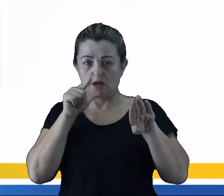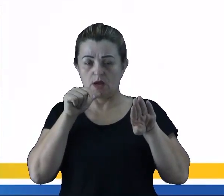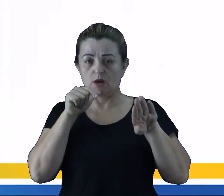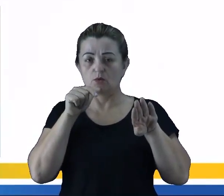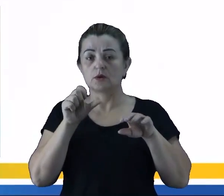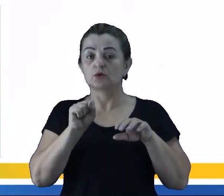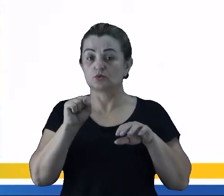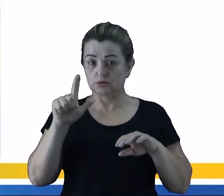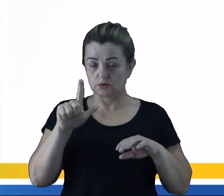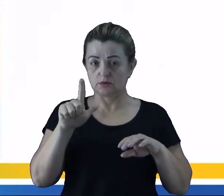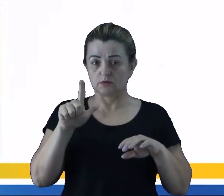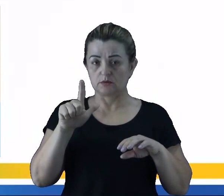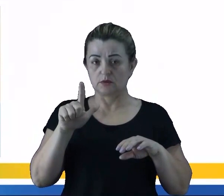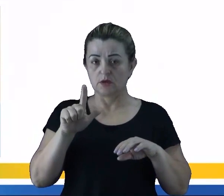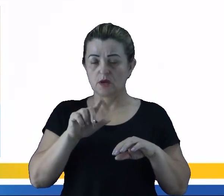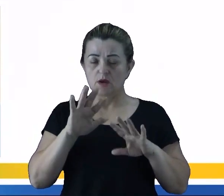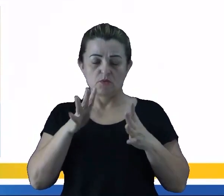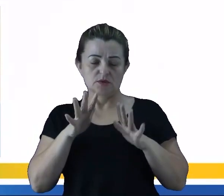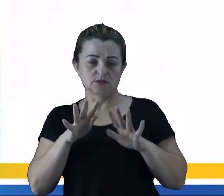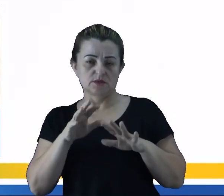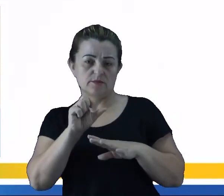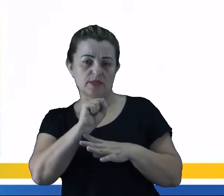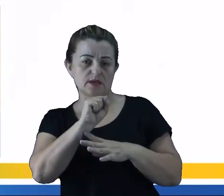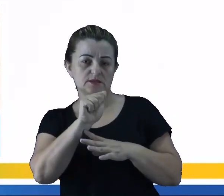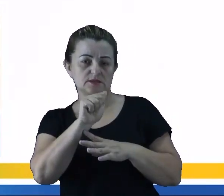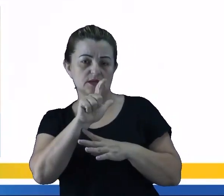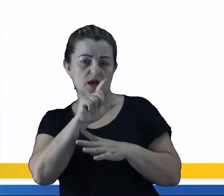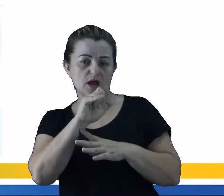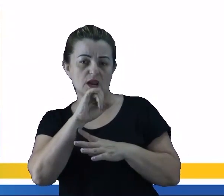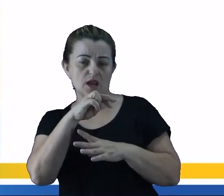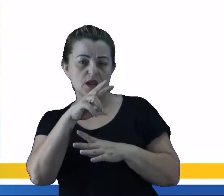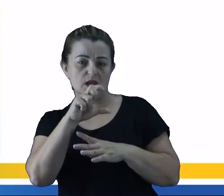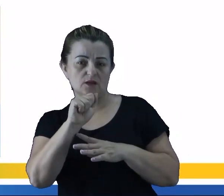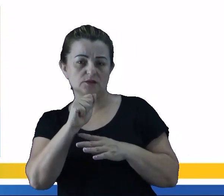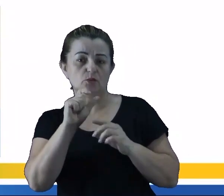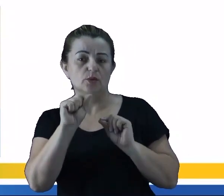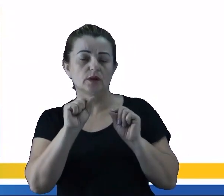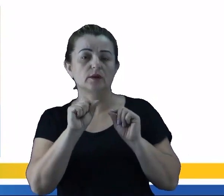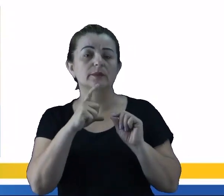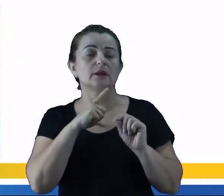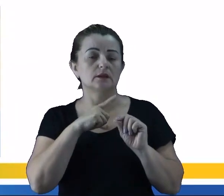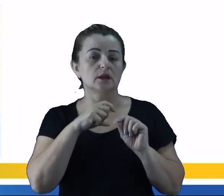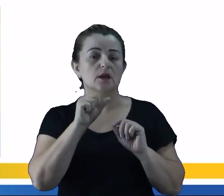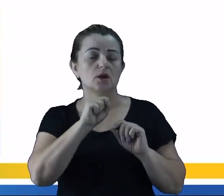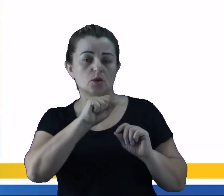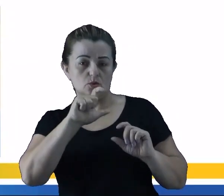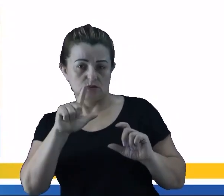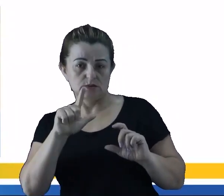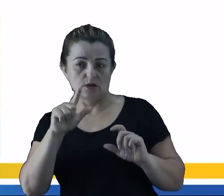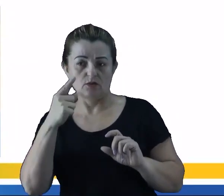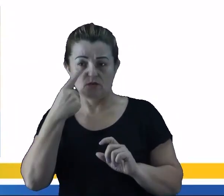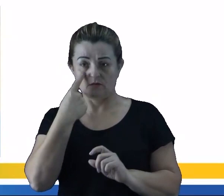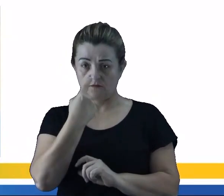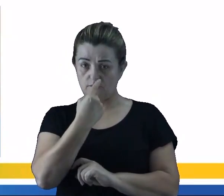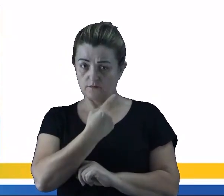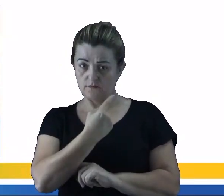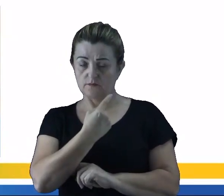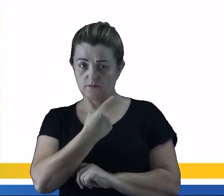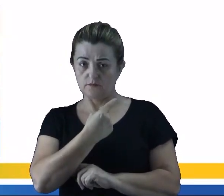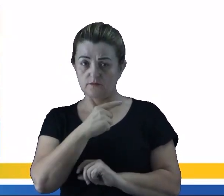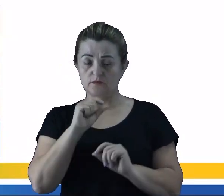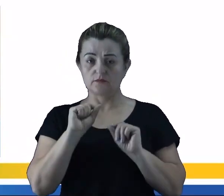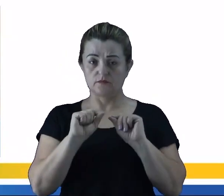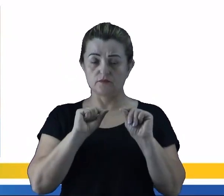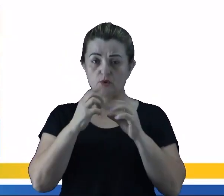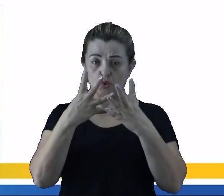e do sal, né. Então, ali nas salinas, né, elas são muito utilizadas para obter o sal. Então, a gente vai fazer esses montes e vai deixar ali